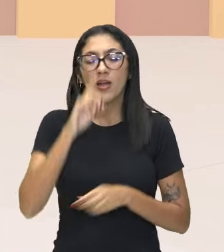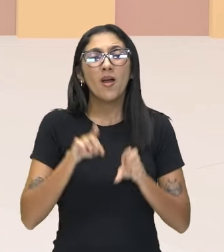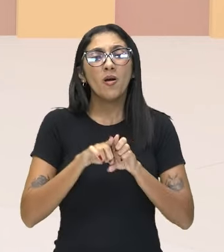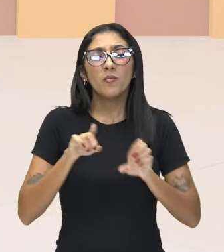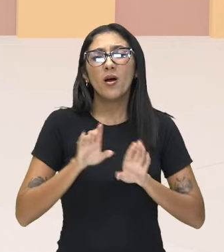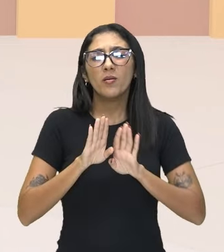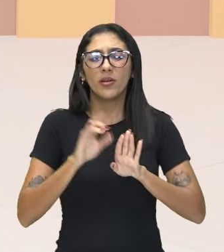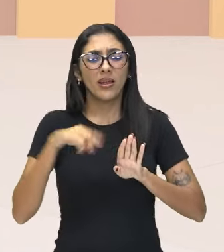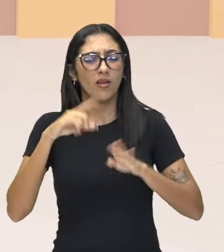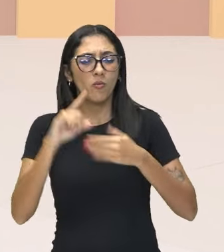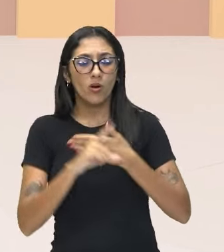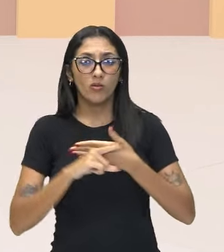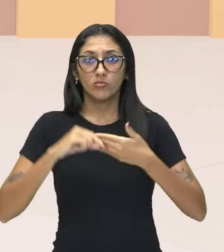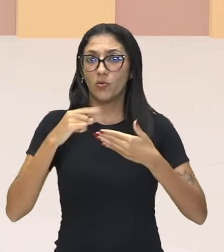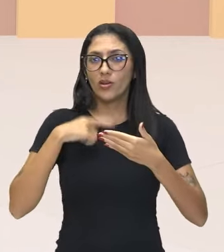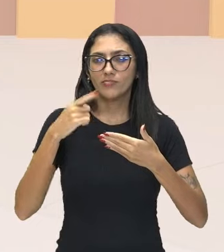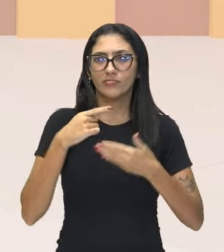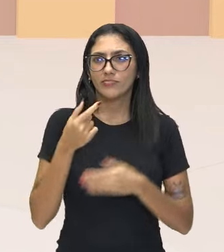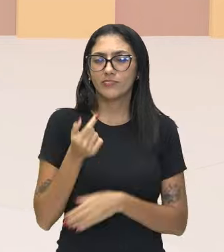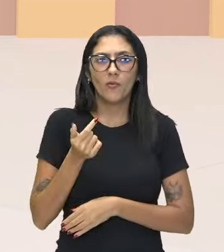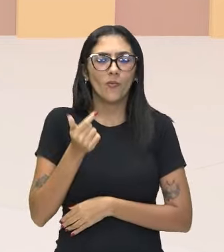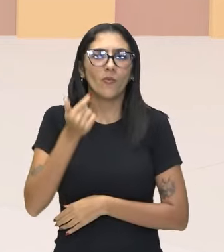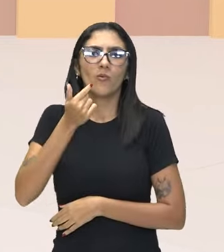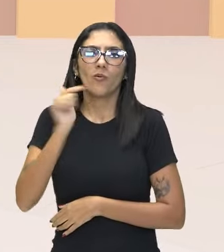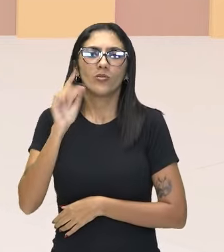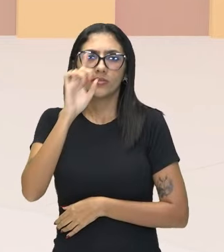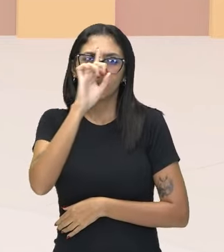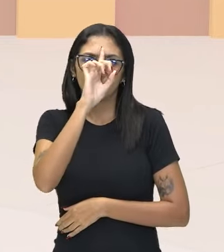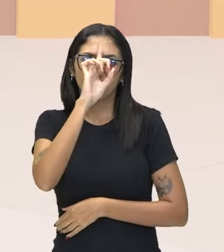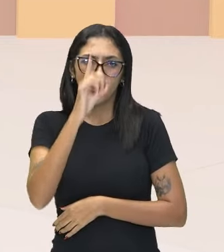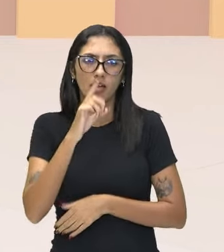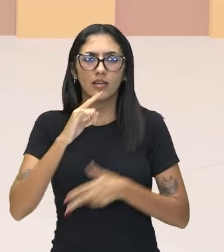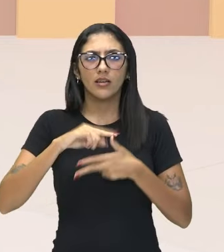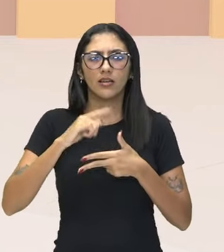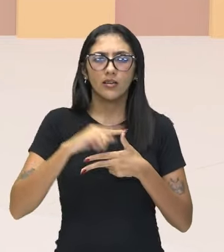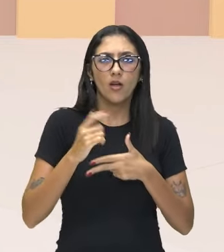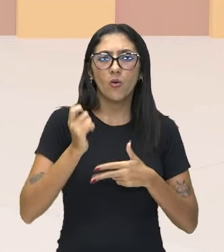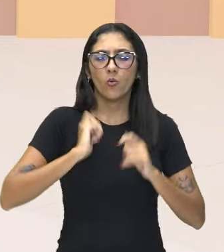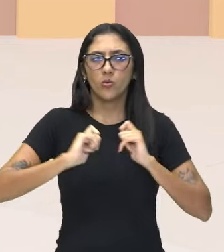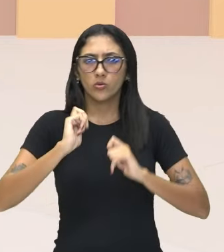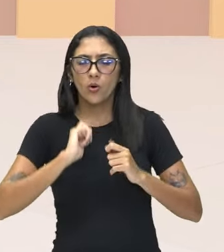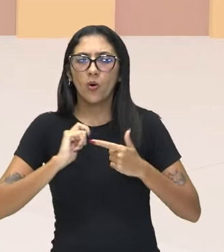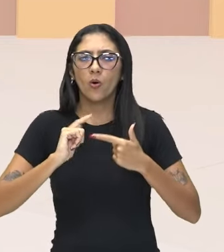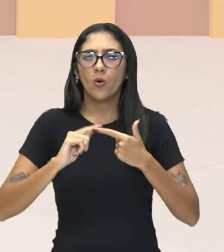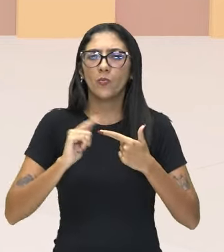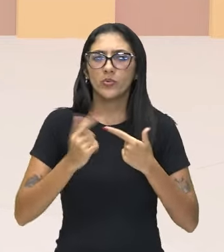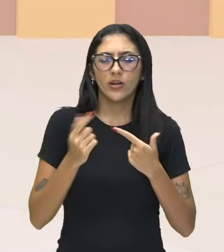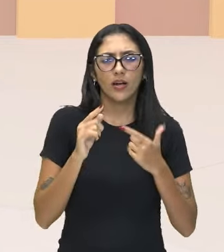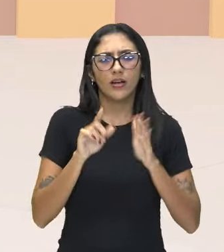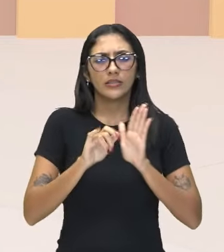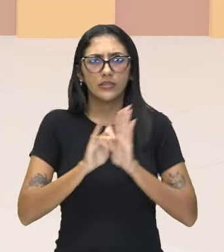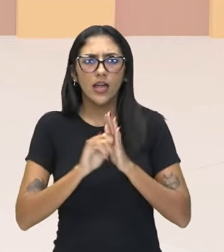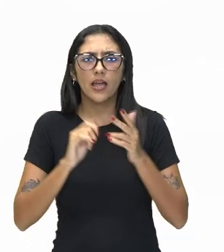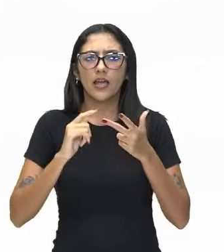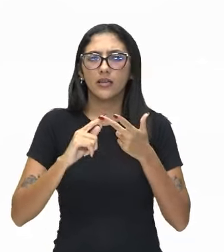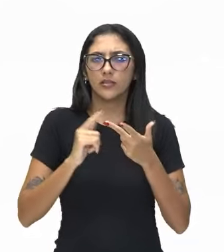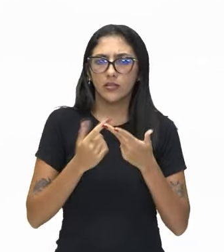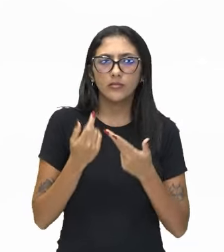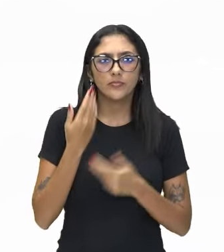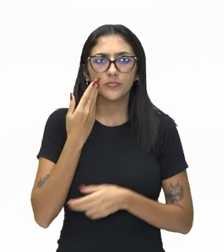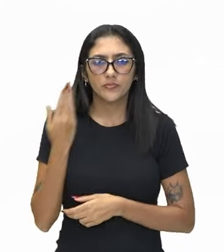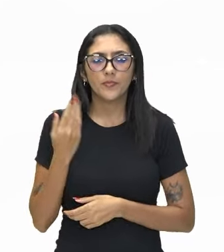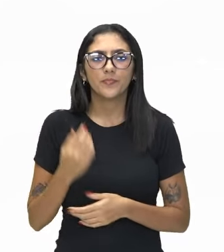Bóvel, ele traz para a gente a novidade do poder econômico, do poder ideológico e do poder político. Vamos entender rapidinho aí? Olha só,